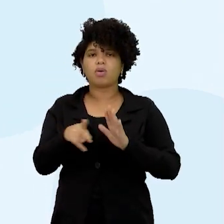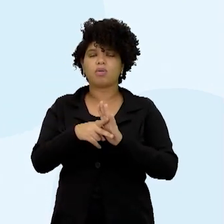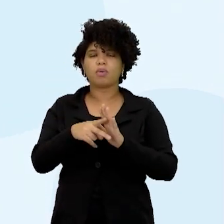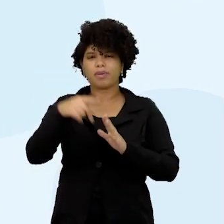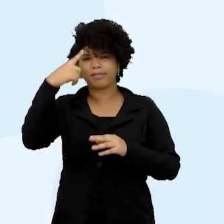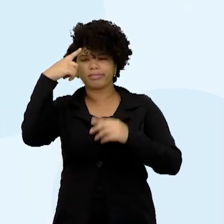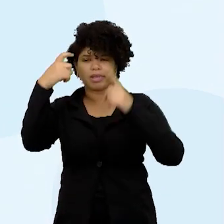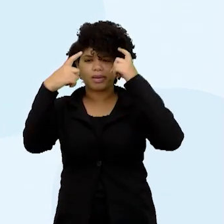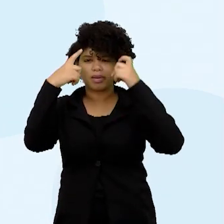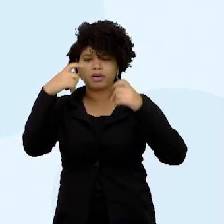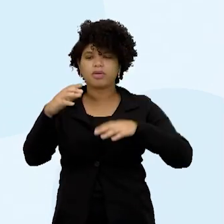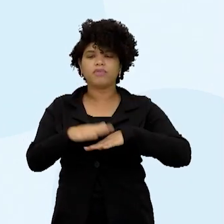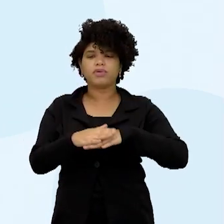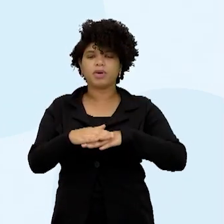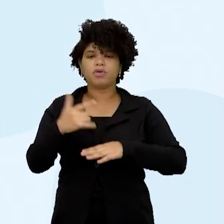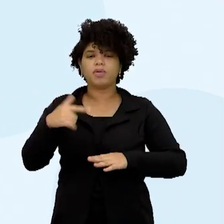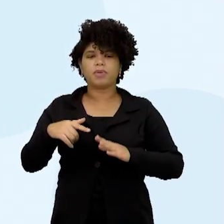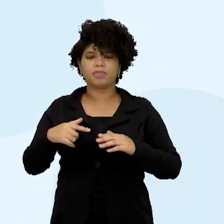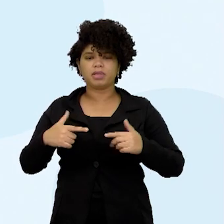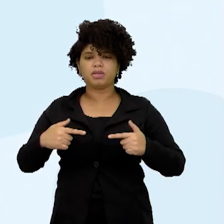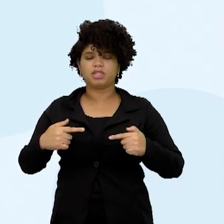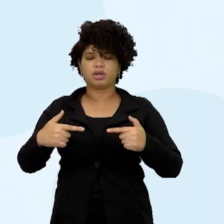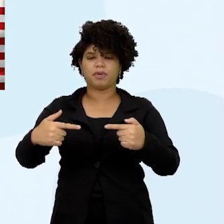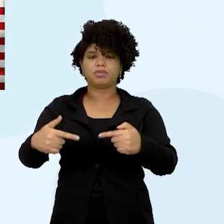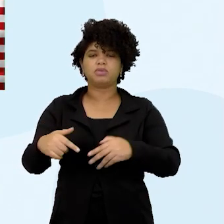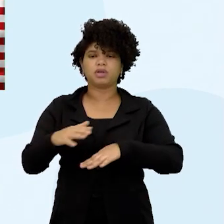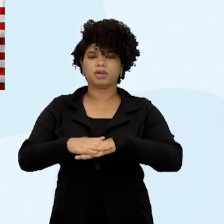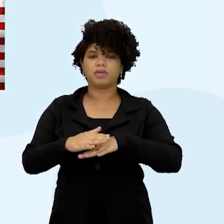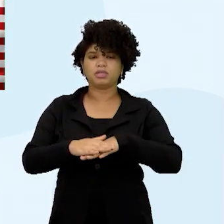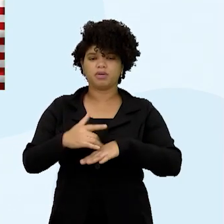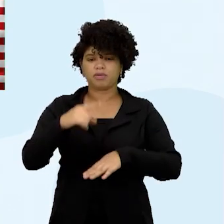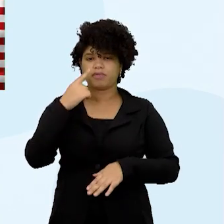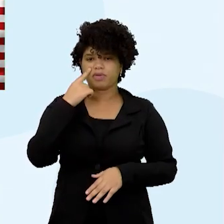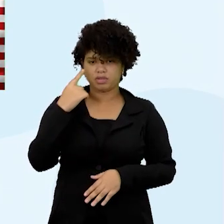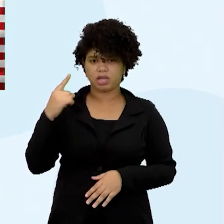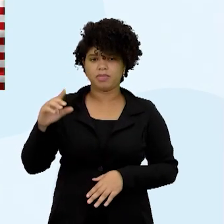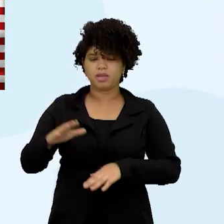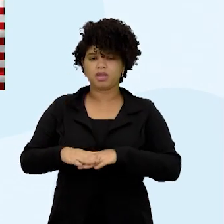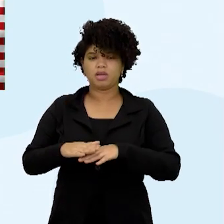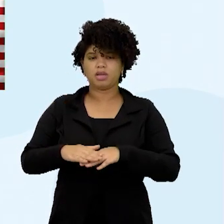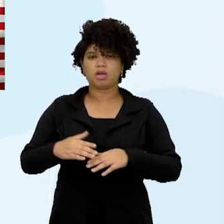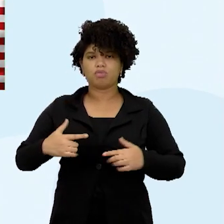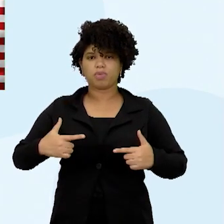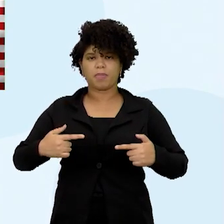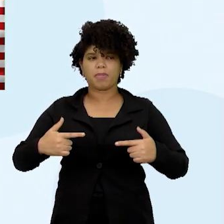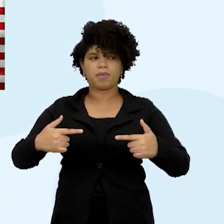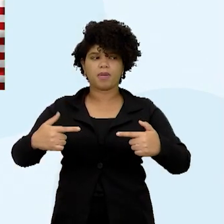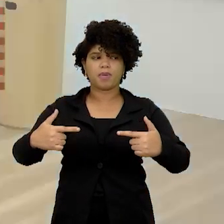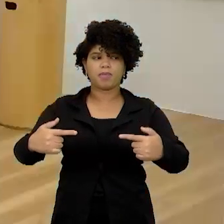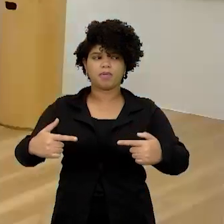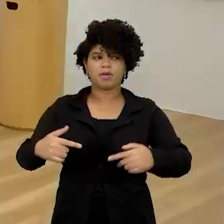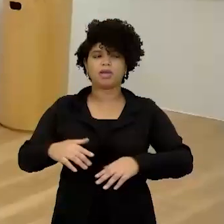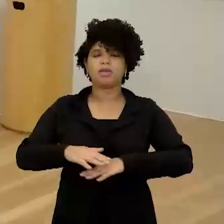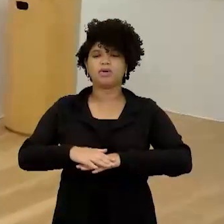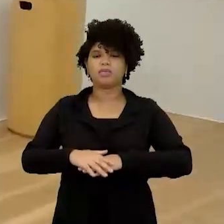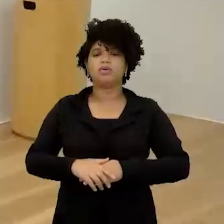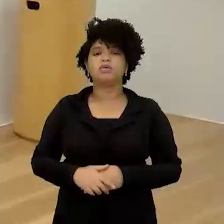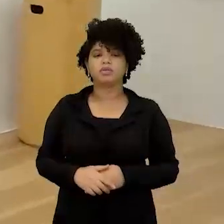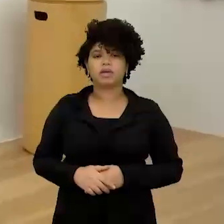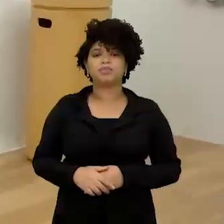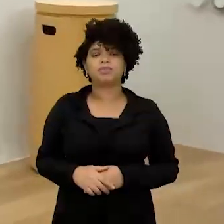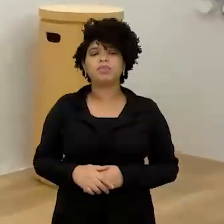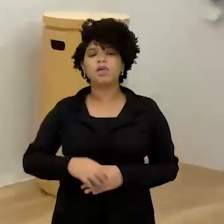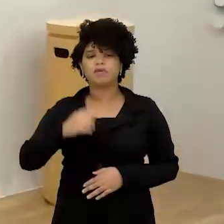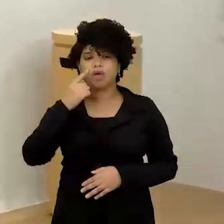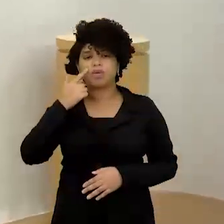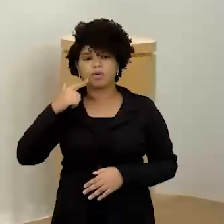seus desdobramentos contemporâneos. A gente falou de Guerra Fria, cadê a um? Aqui. A gente